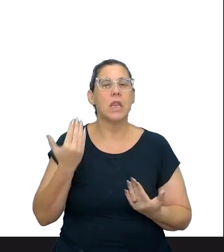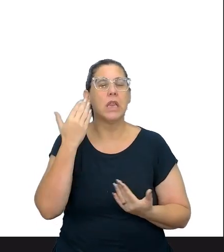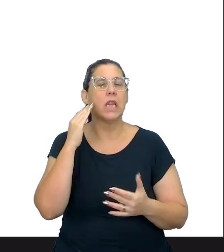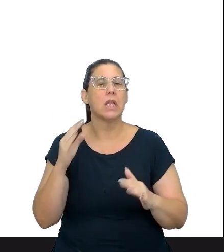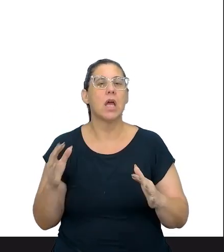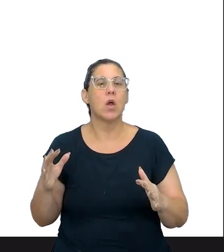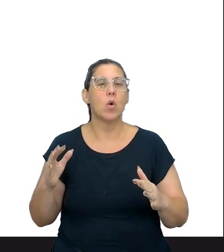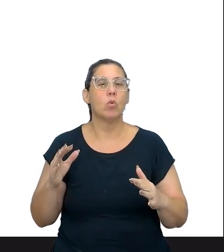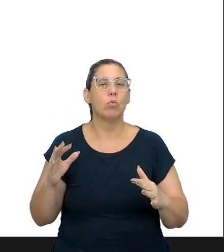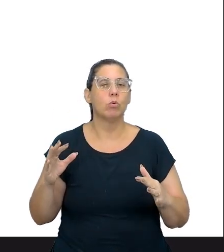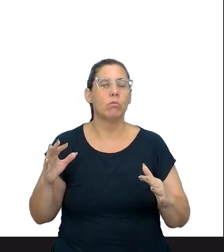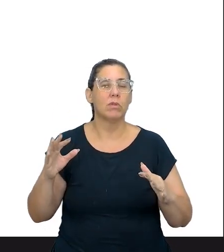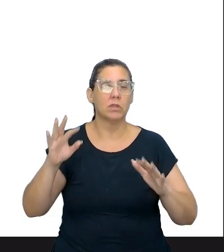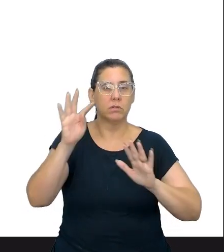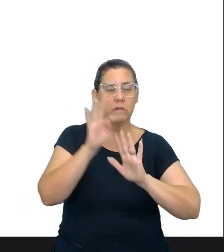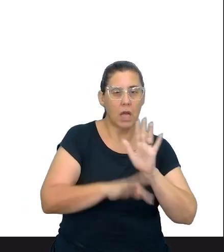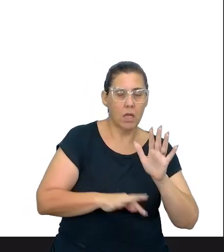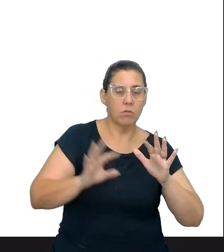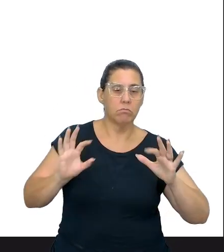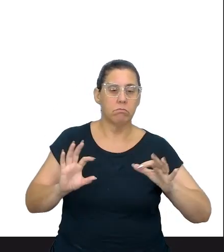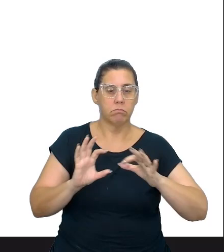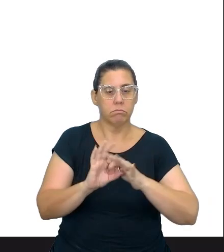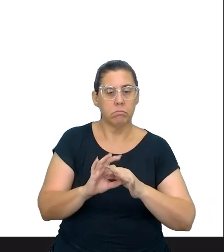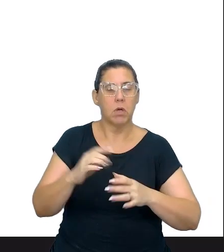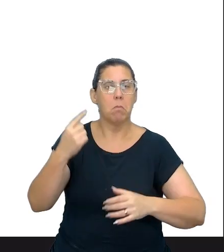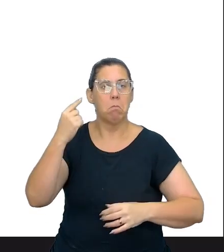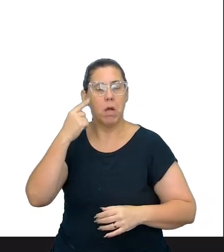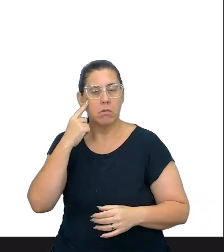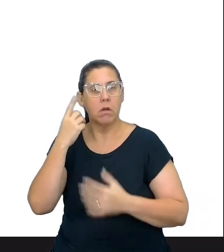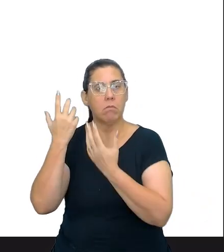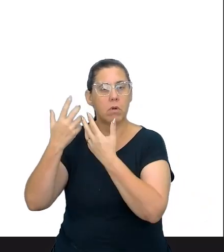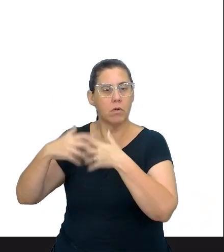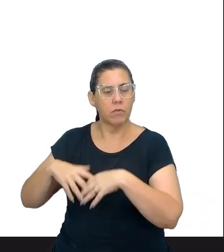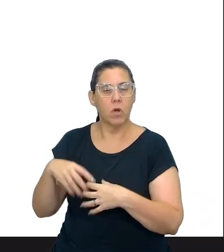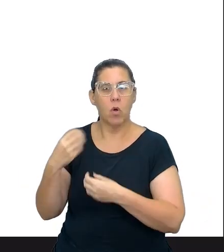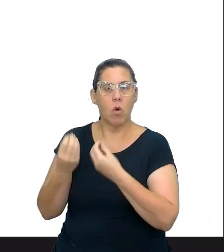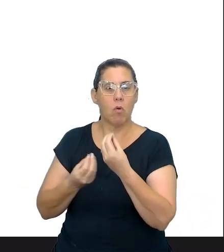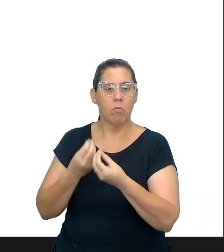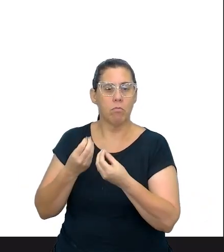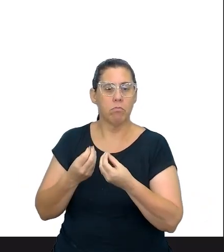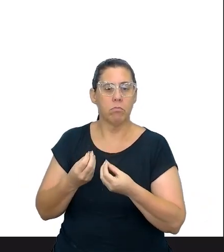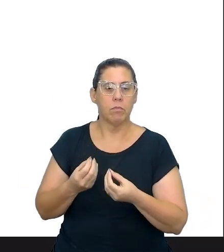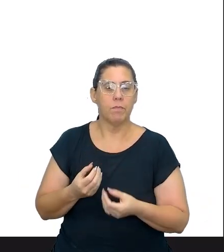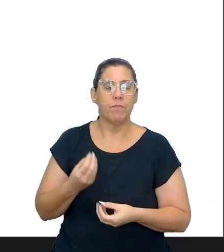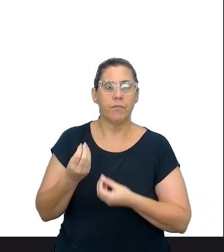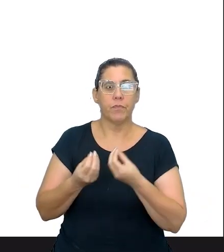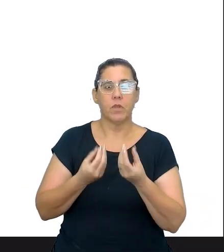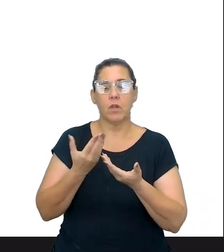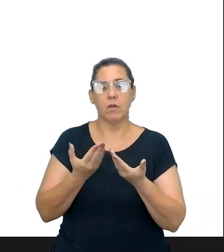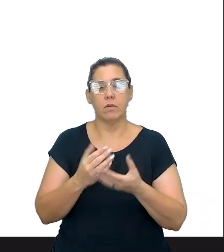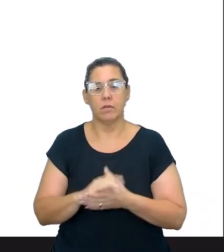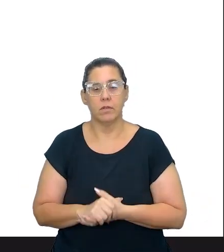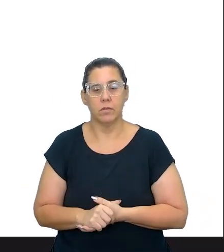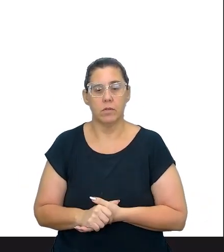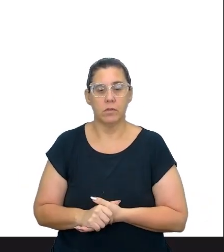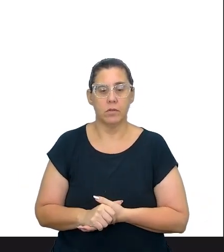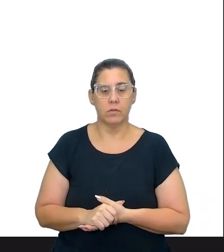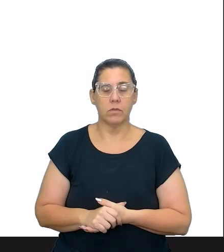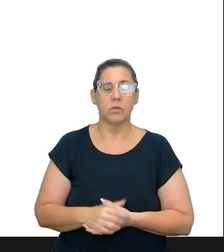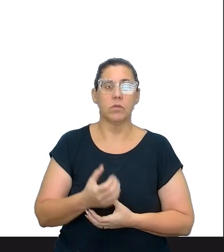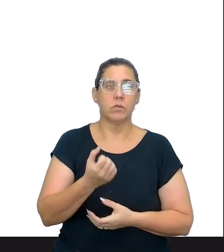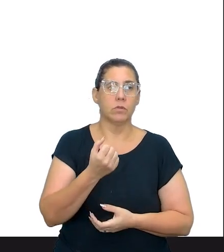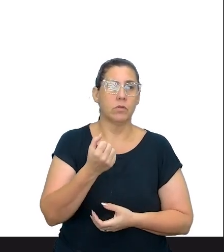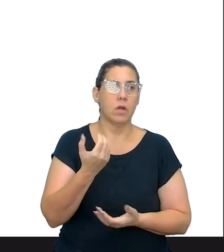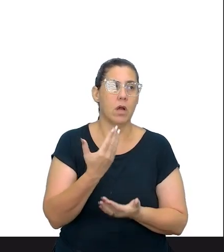uso dos conectores, né? Eles pensarem, eles refletirem o uso das conjunções que dá sentido ao texto. Na